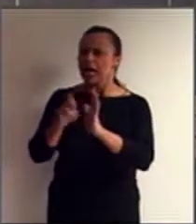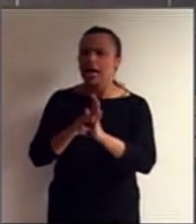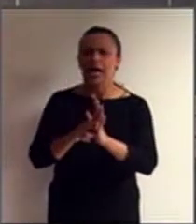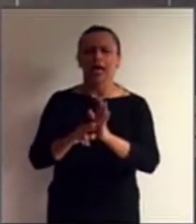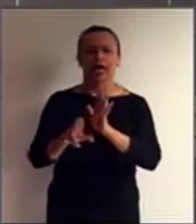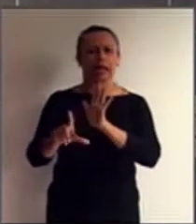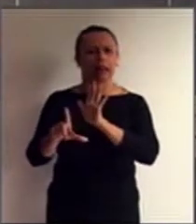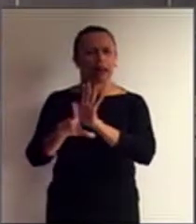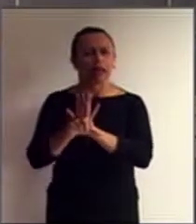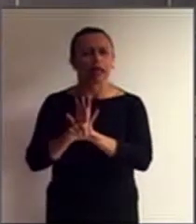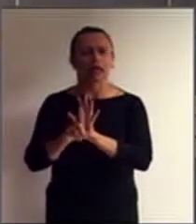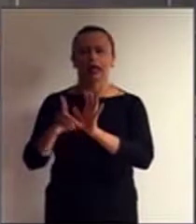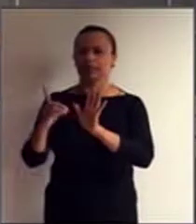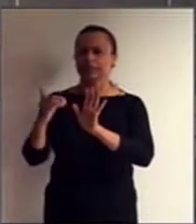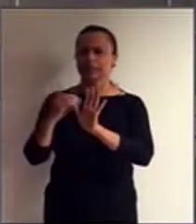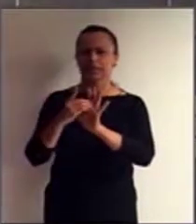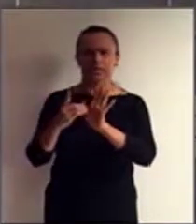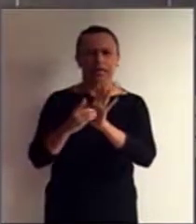nenhum regulamento